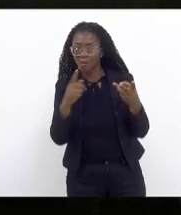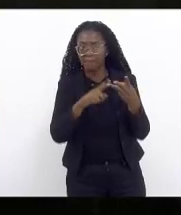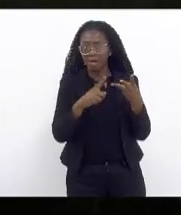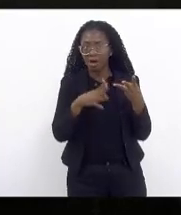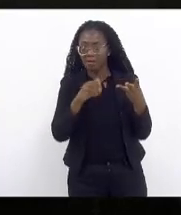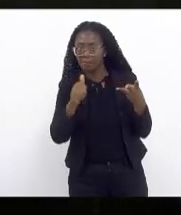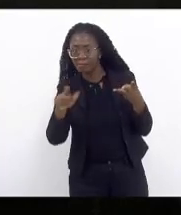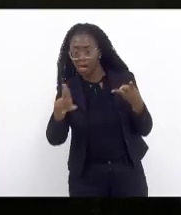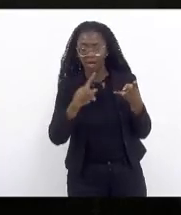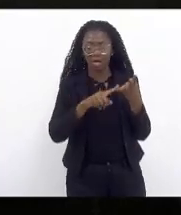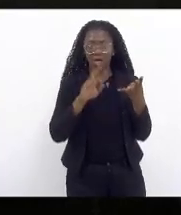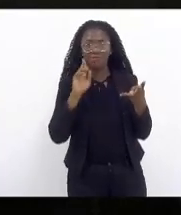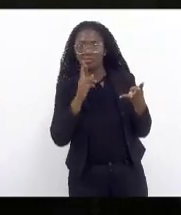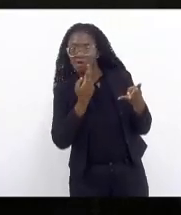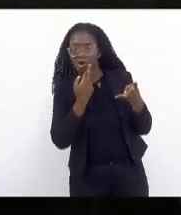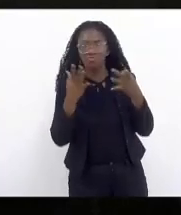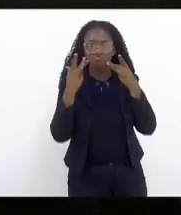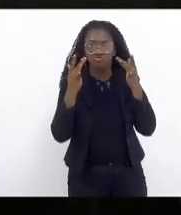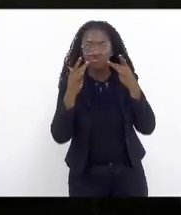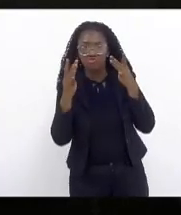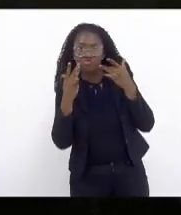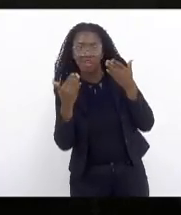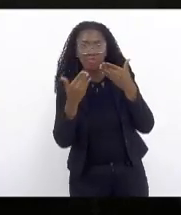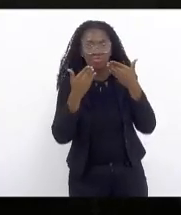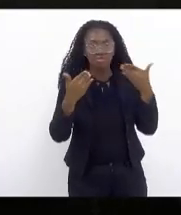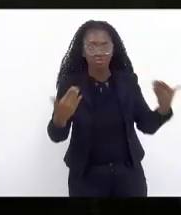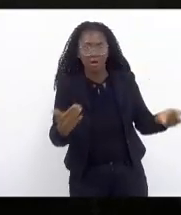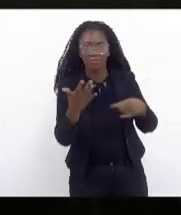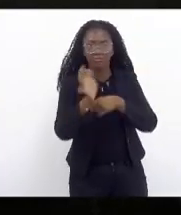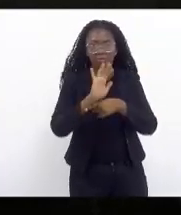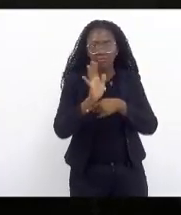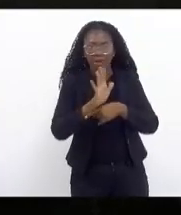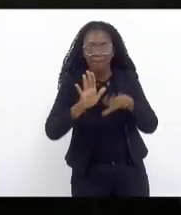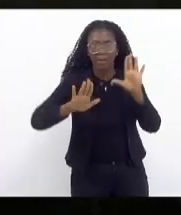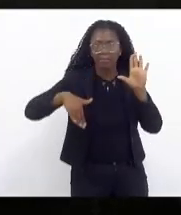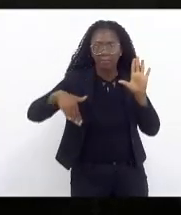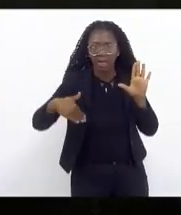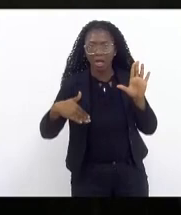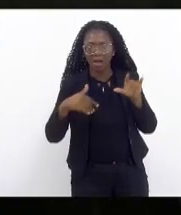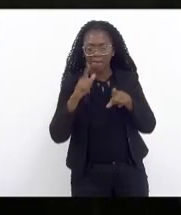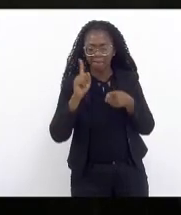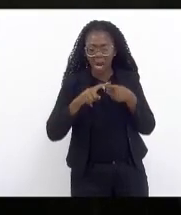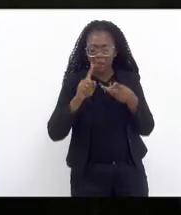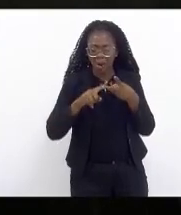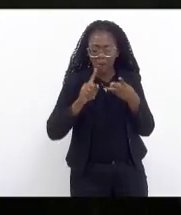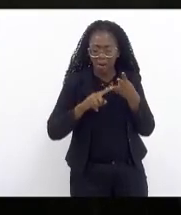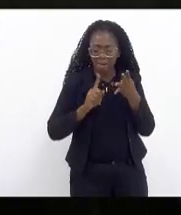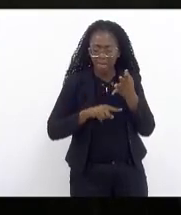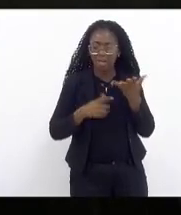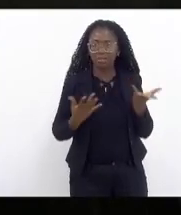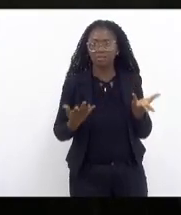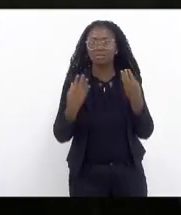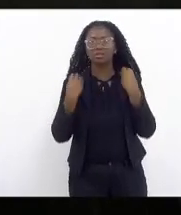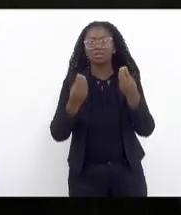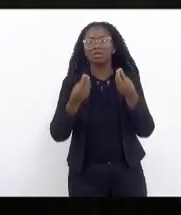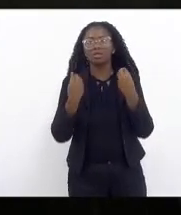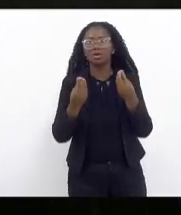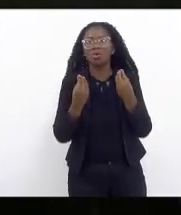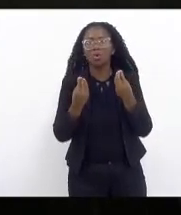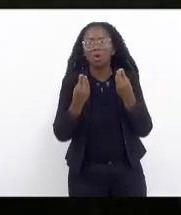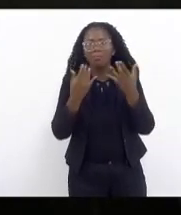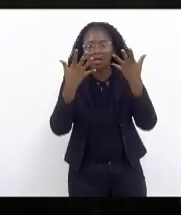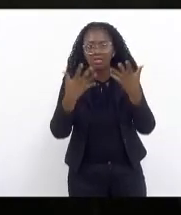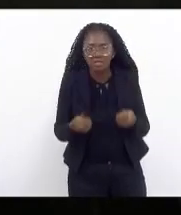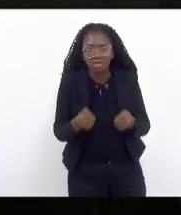restaurantes teatros shows cinemas praias e como é que a gente pode admitir